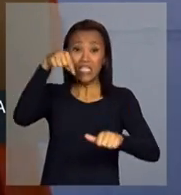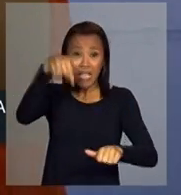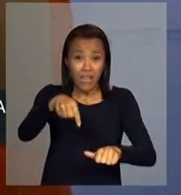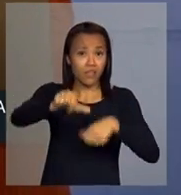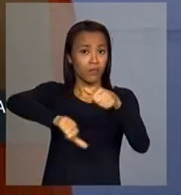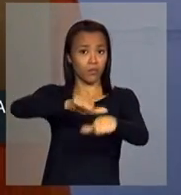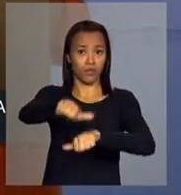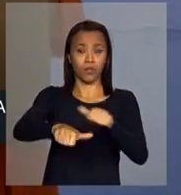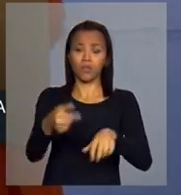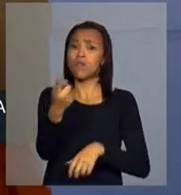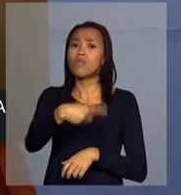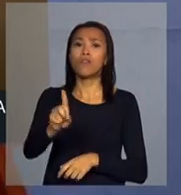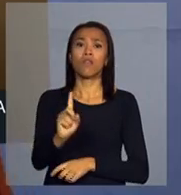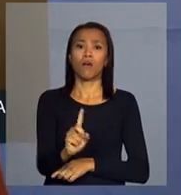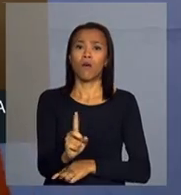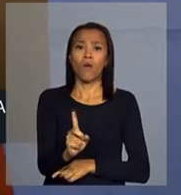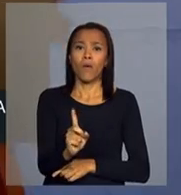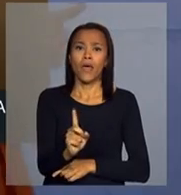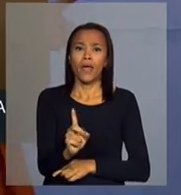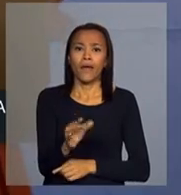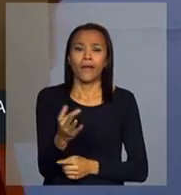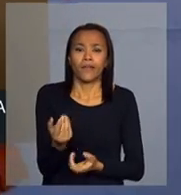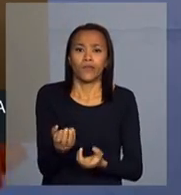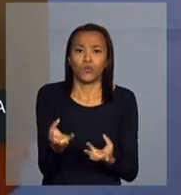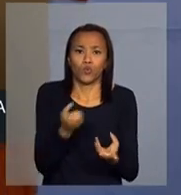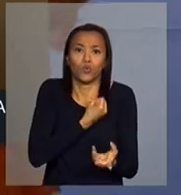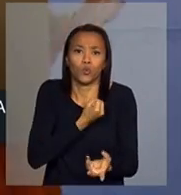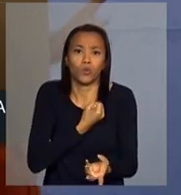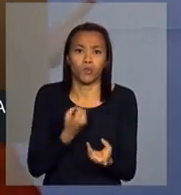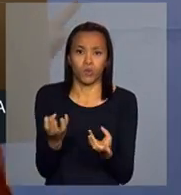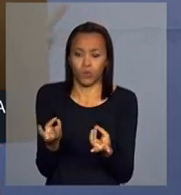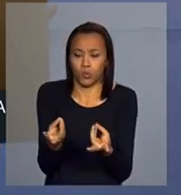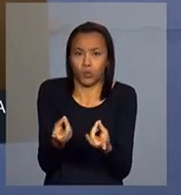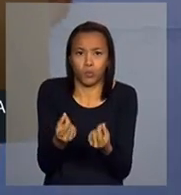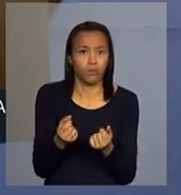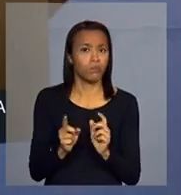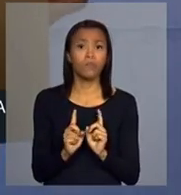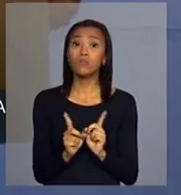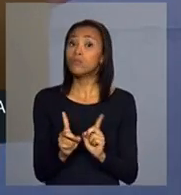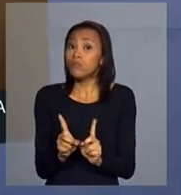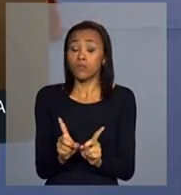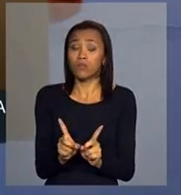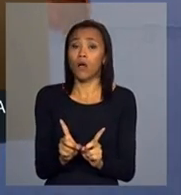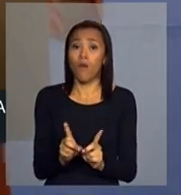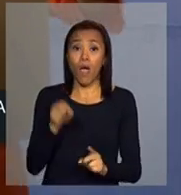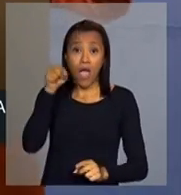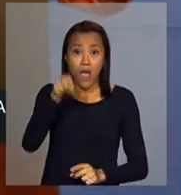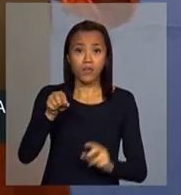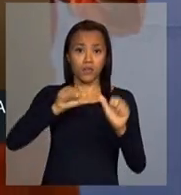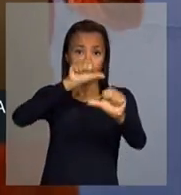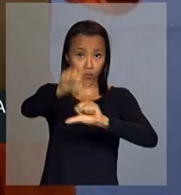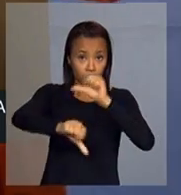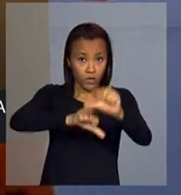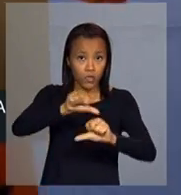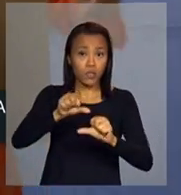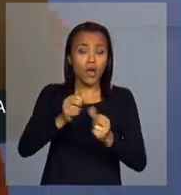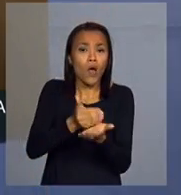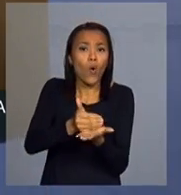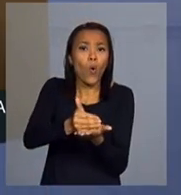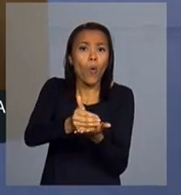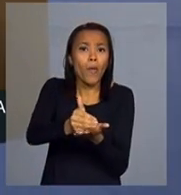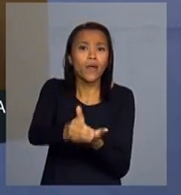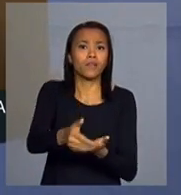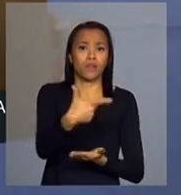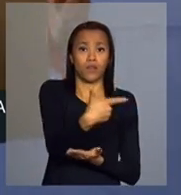mudança que está nas estatísticas, que está lá nos números, não é. Essa mudança que começa em